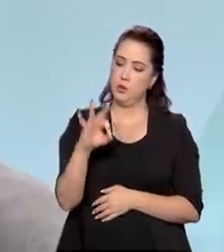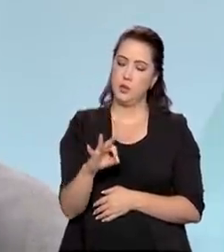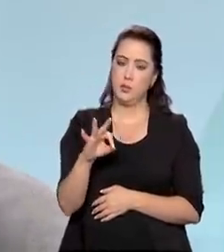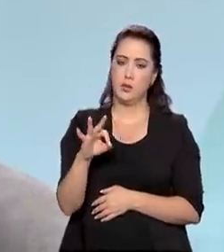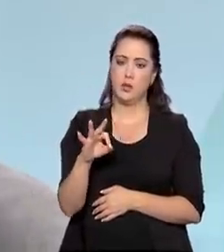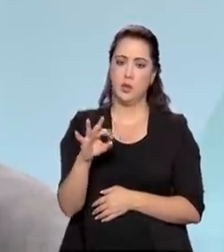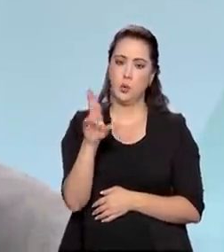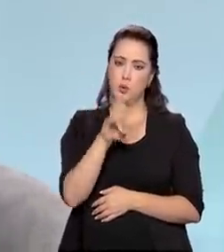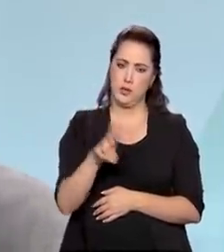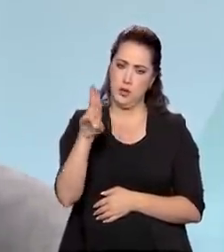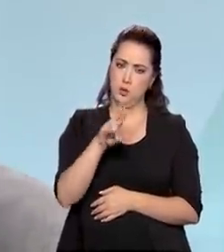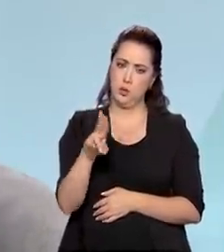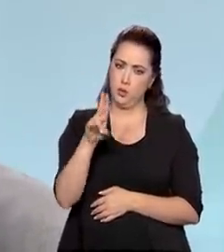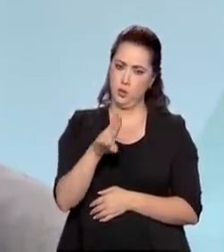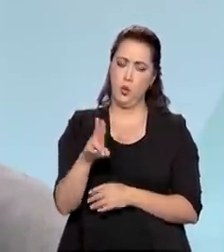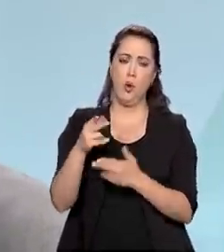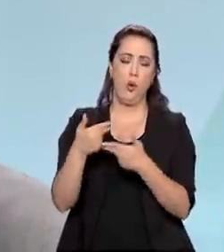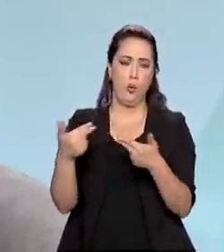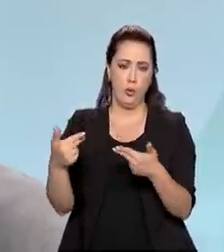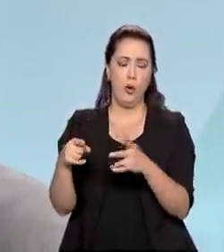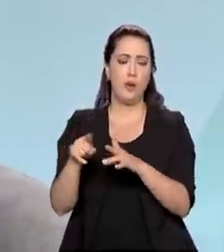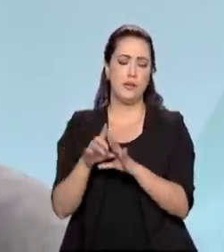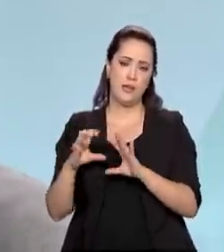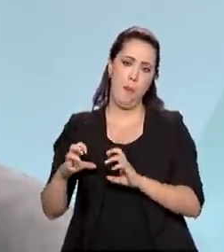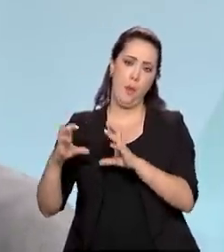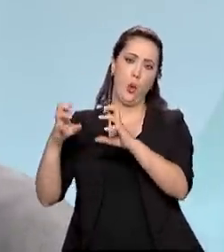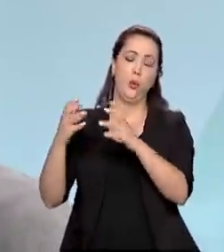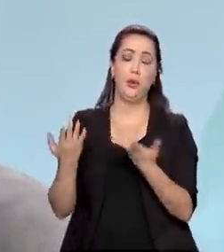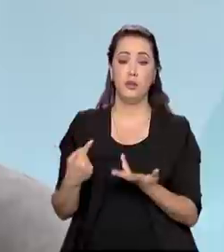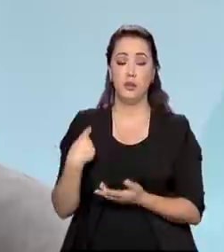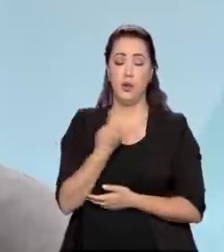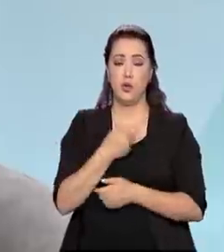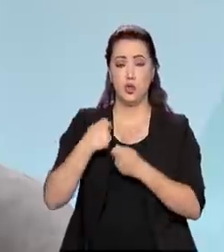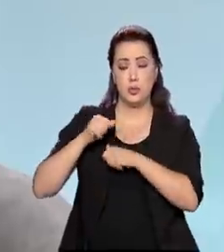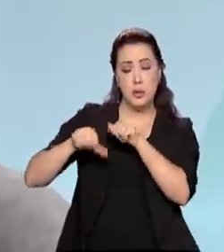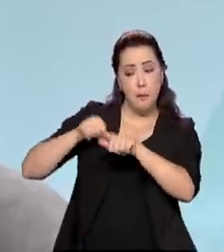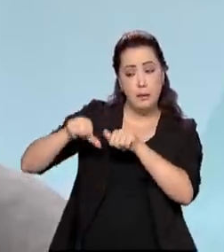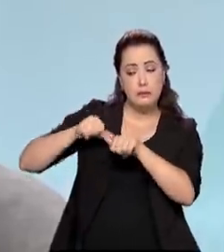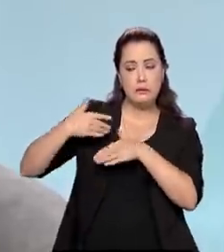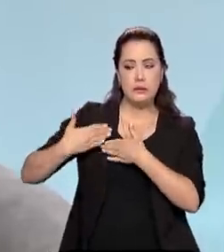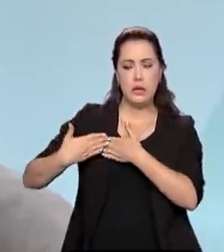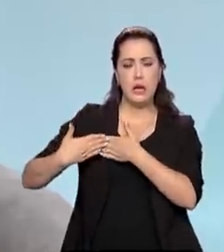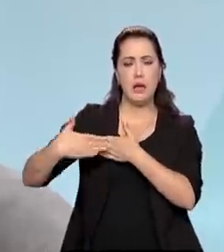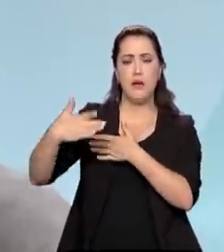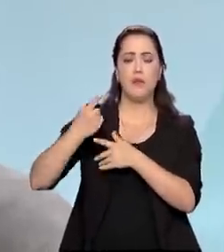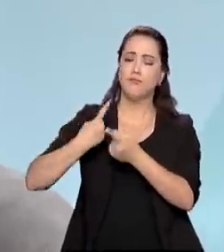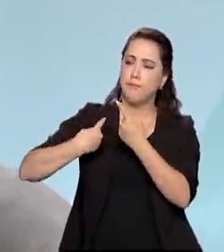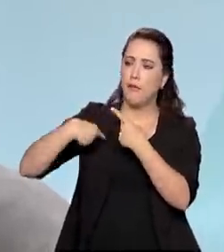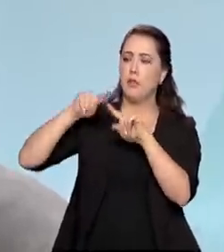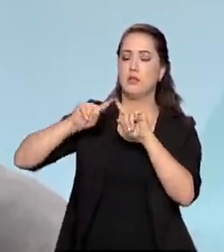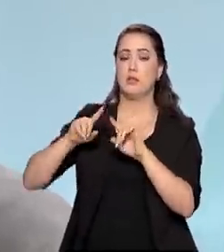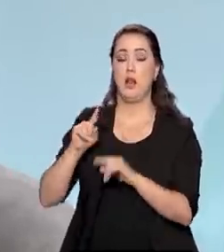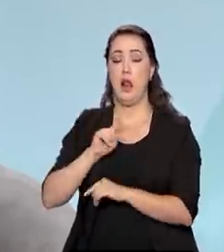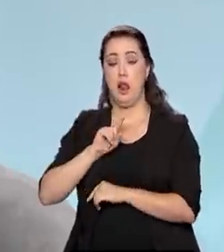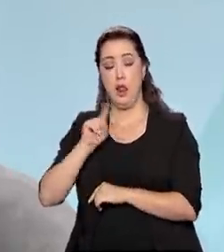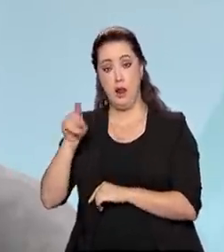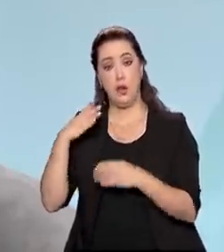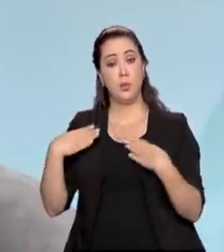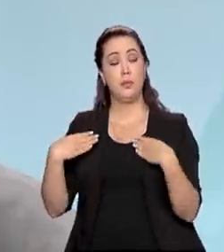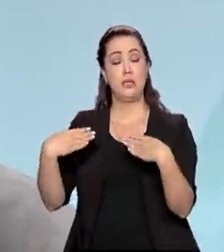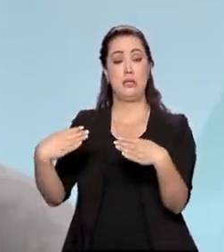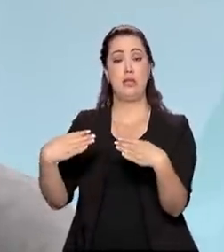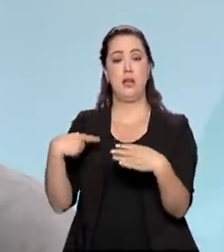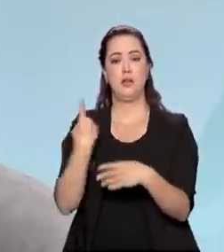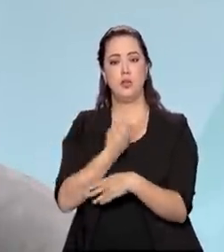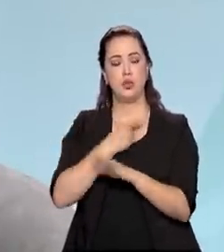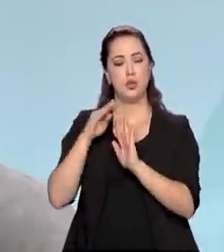matriz fóssil. Então, precisamos avançar. Então, a nossa transição energética, lá do Ministério de Minas e Energia, nós